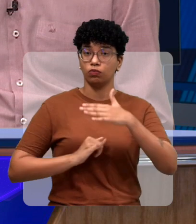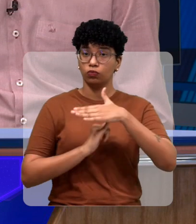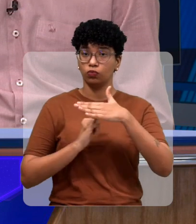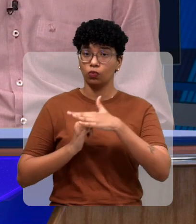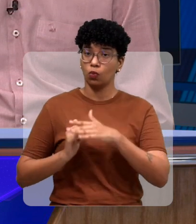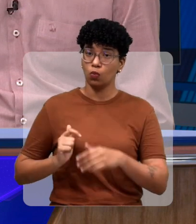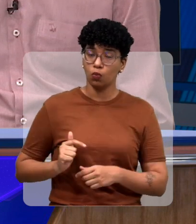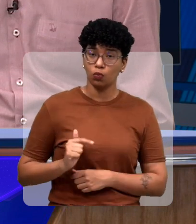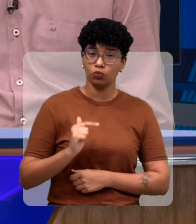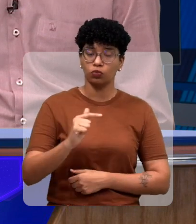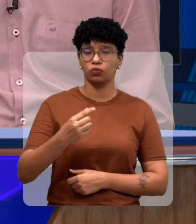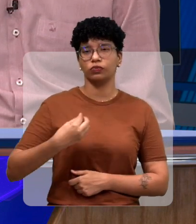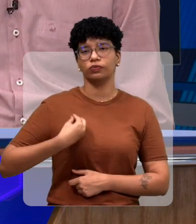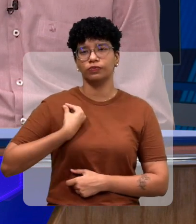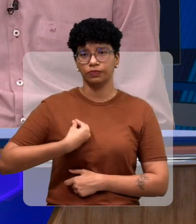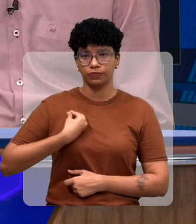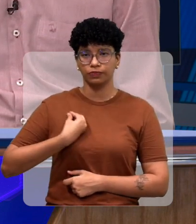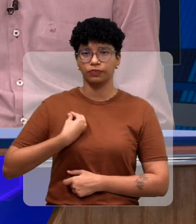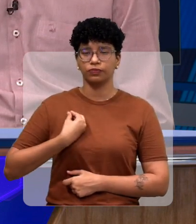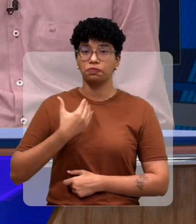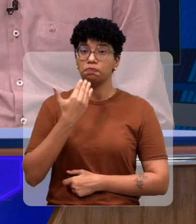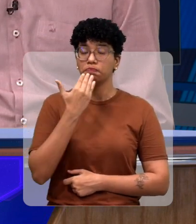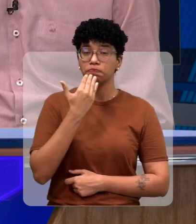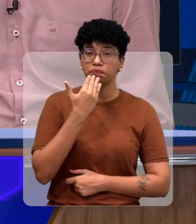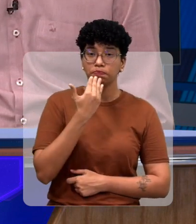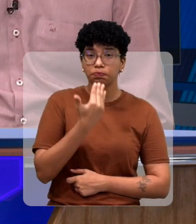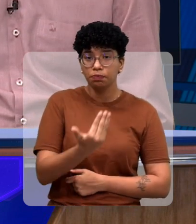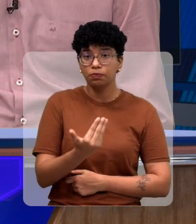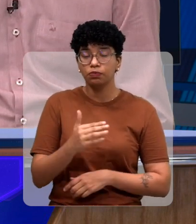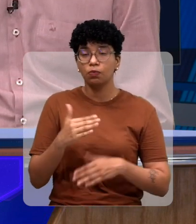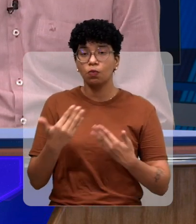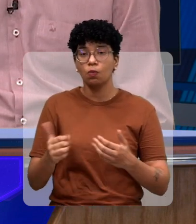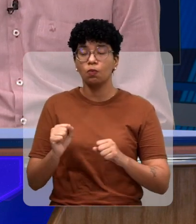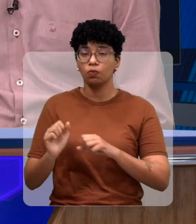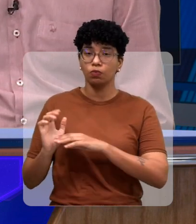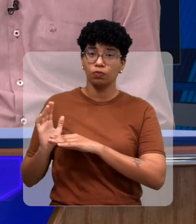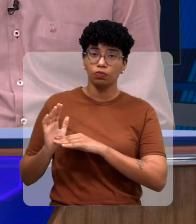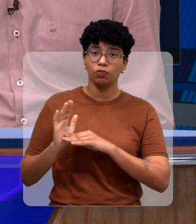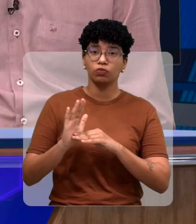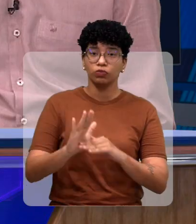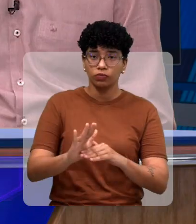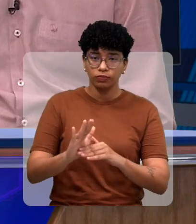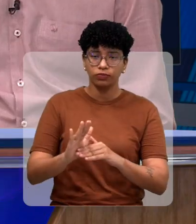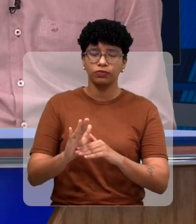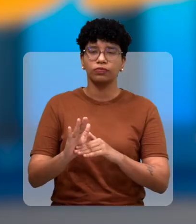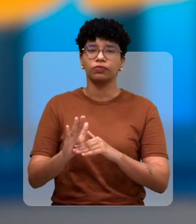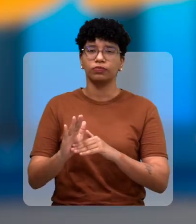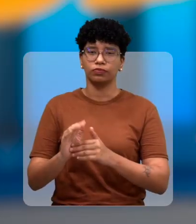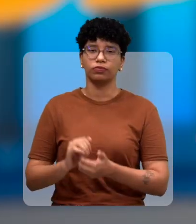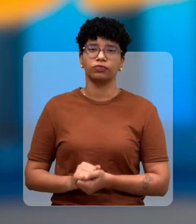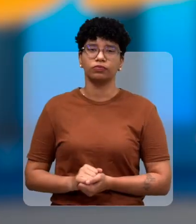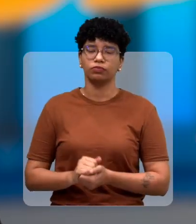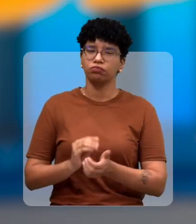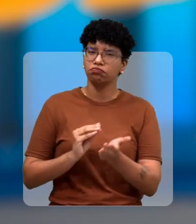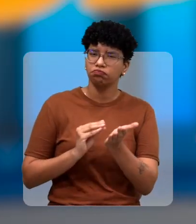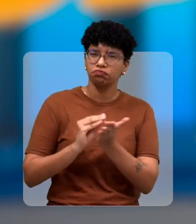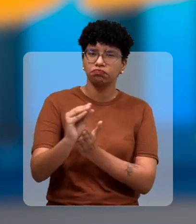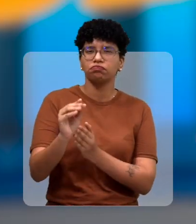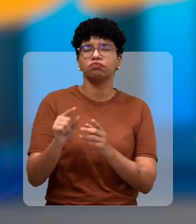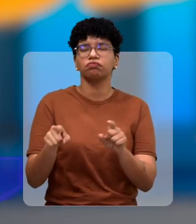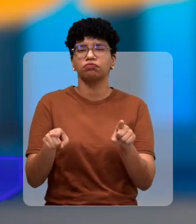associação do deficiamento precisar pedir pedir as pessoas que quando puder estar ajudando sendo um sócio contribuinte